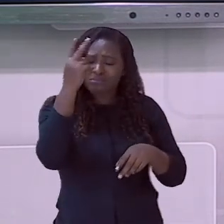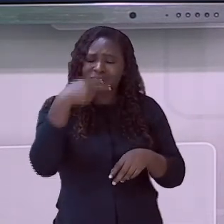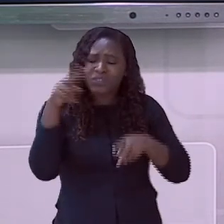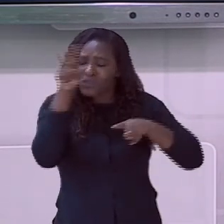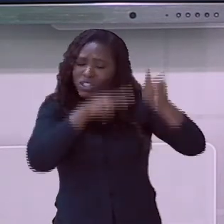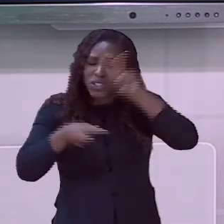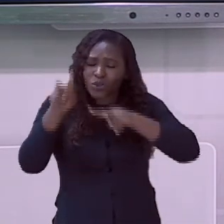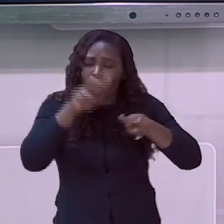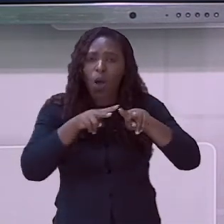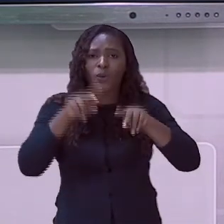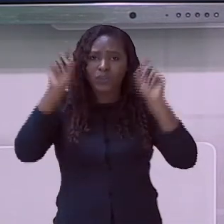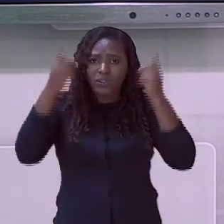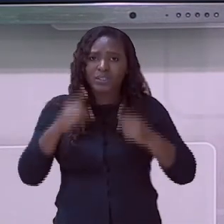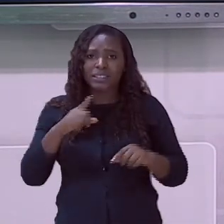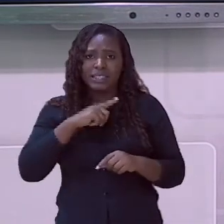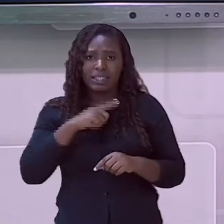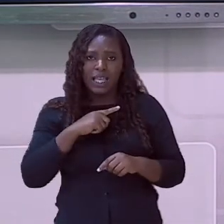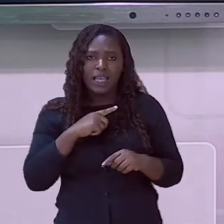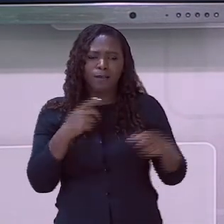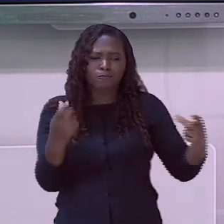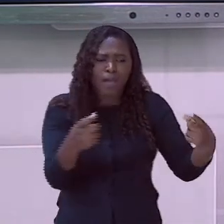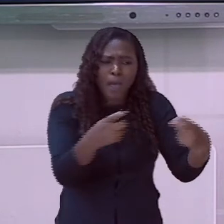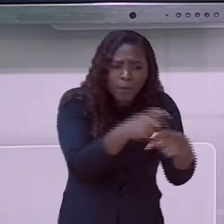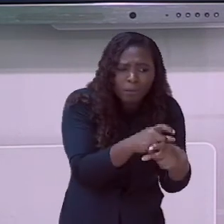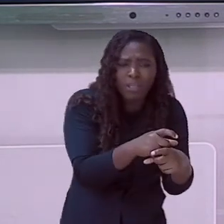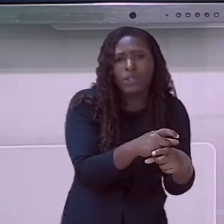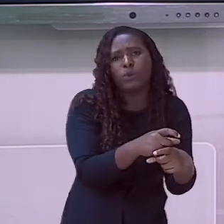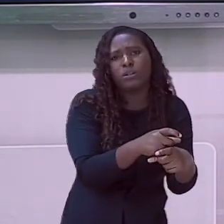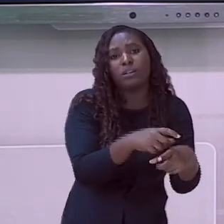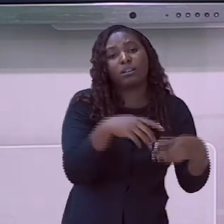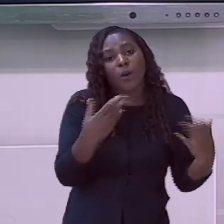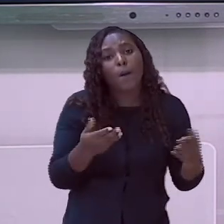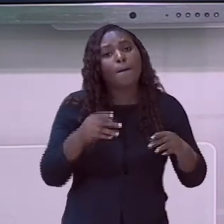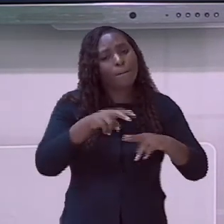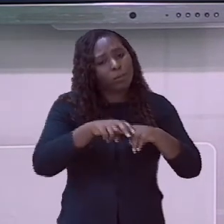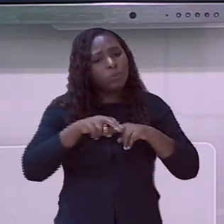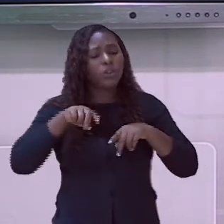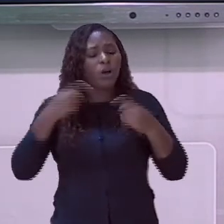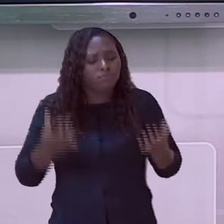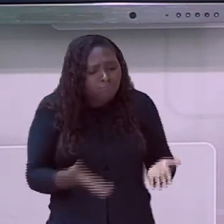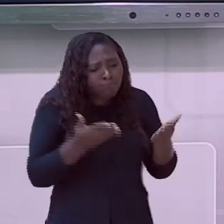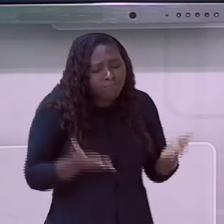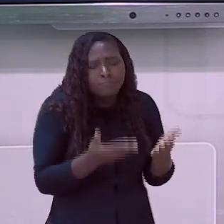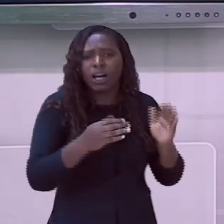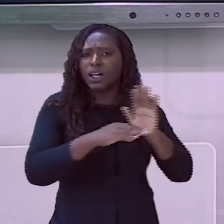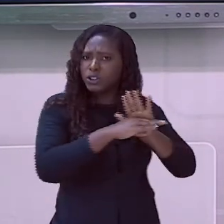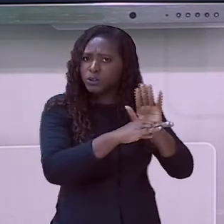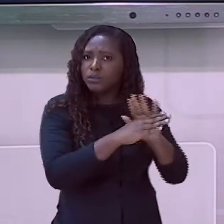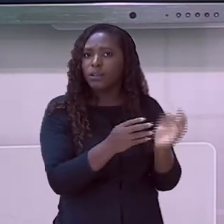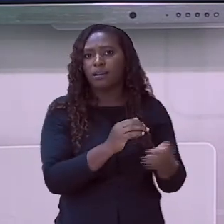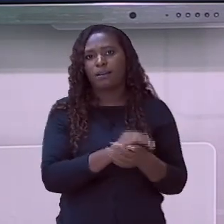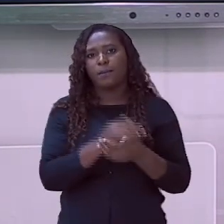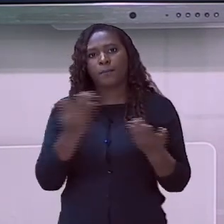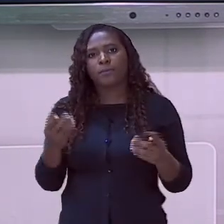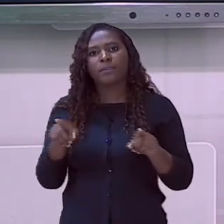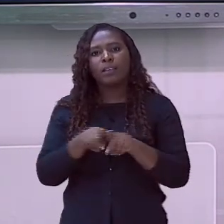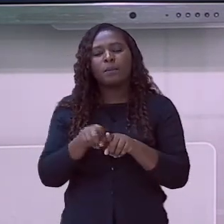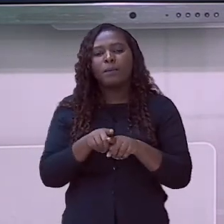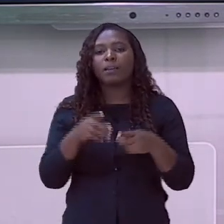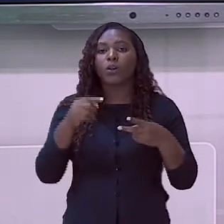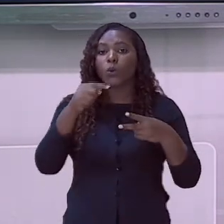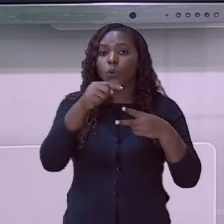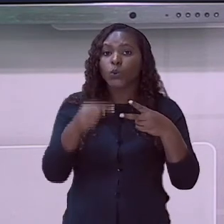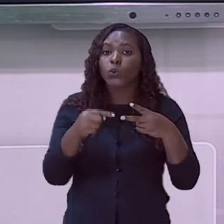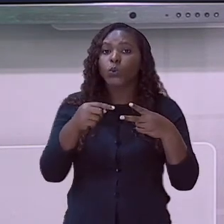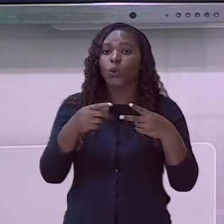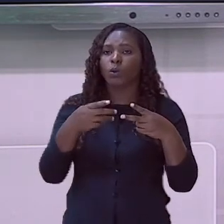capazes de fornecer a todos os cidadãos e principalmente as pessoas com baixa visão e a pessoa cega